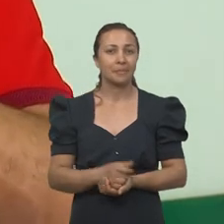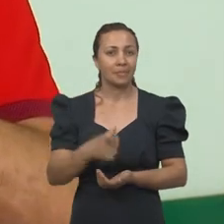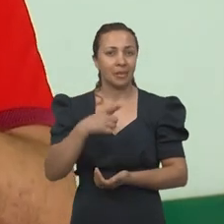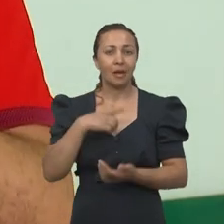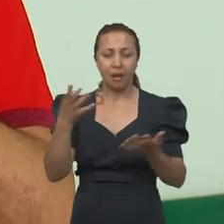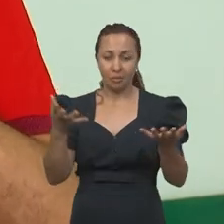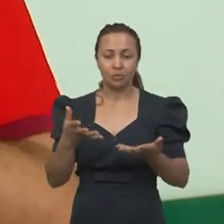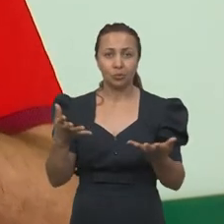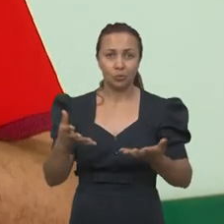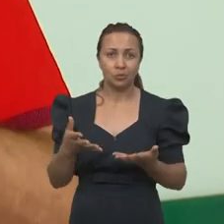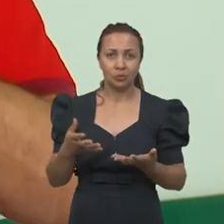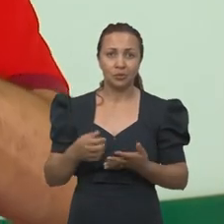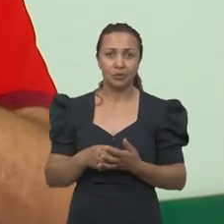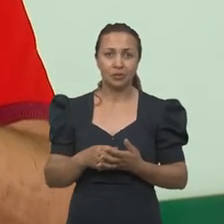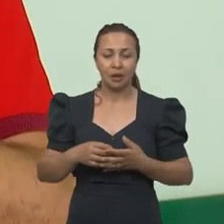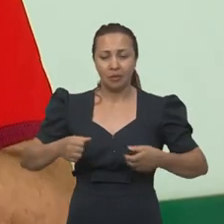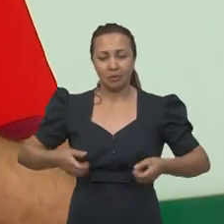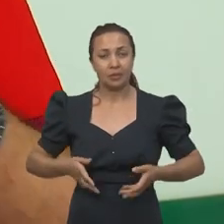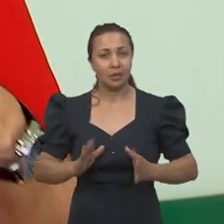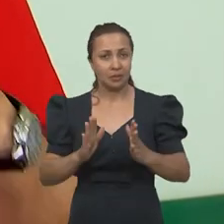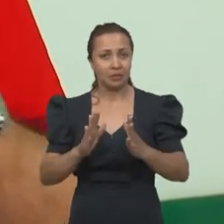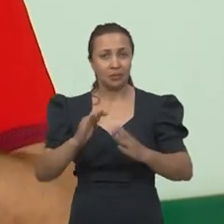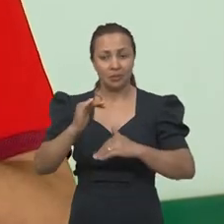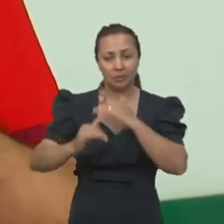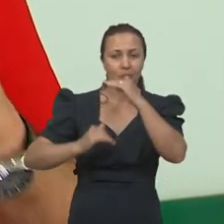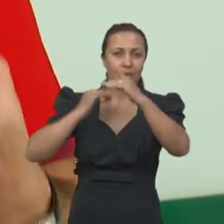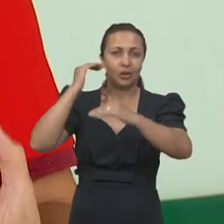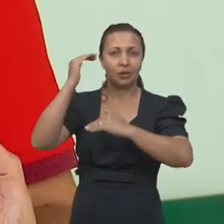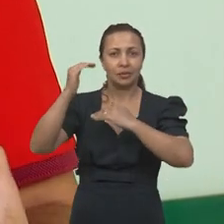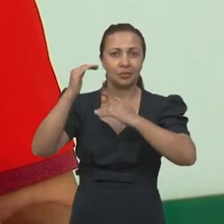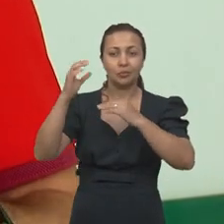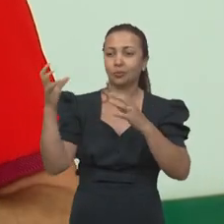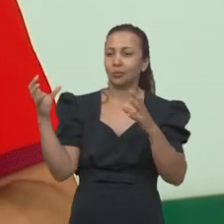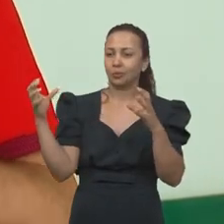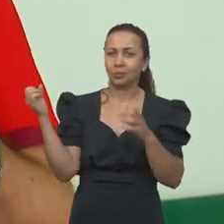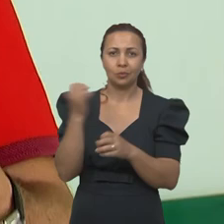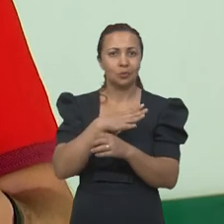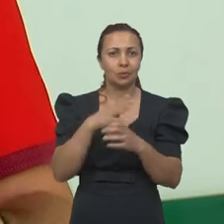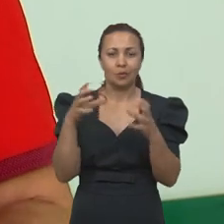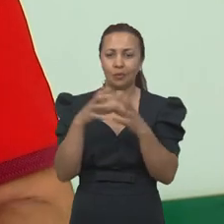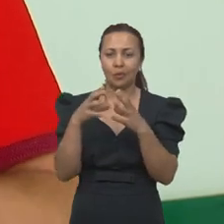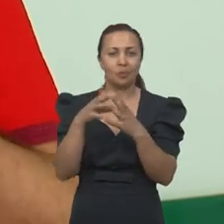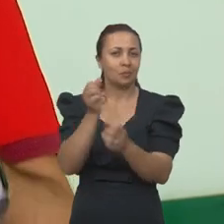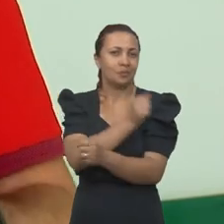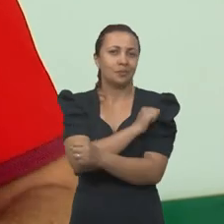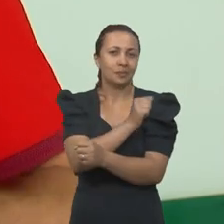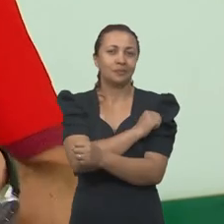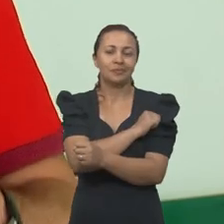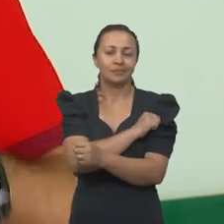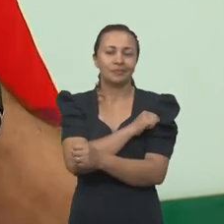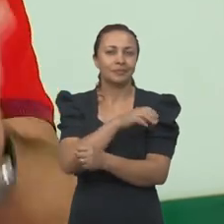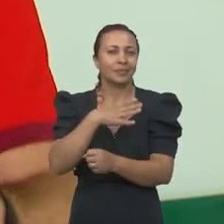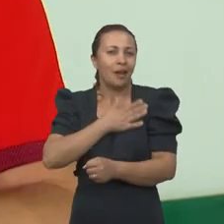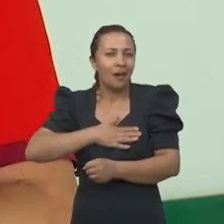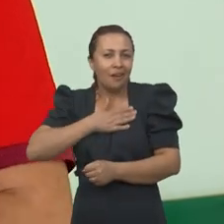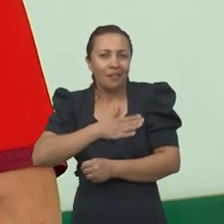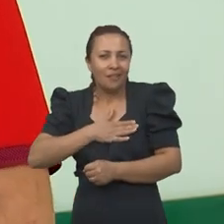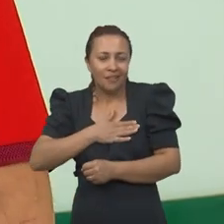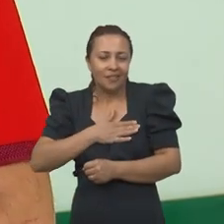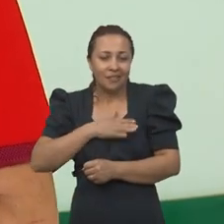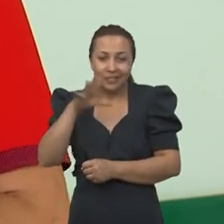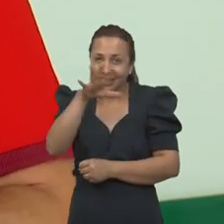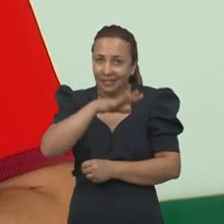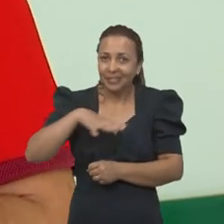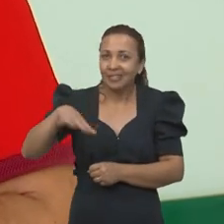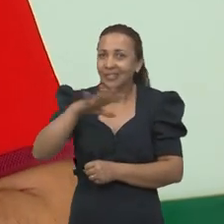Há, no momento, o nascimento e o crescimento de um novo grupo de alunos, de estudantes interessados nessa